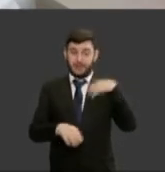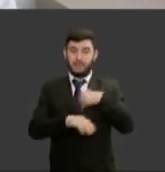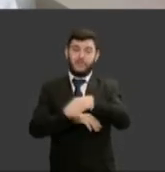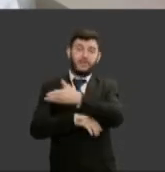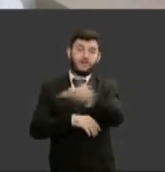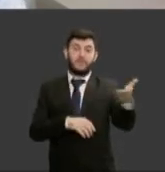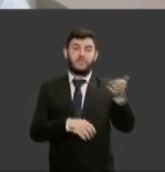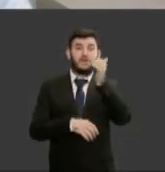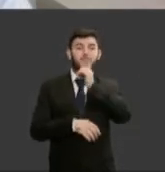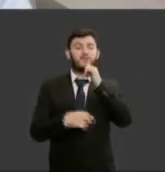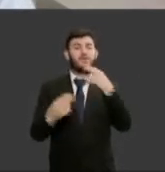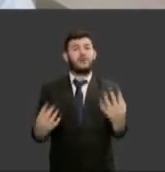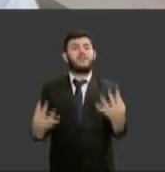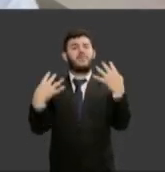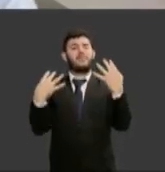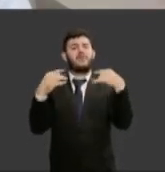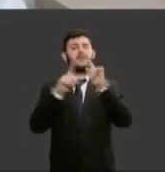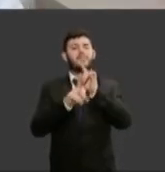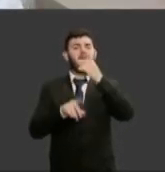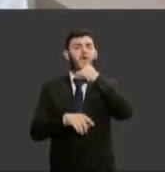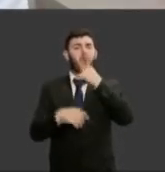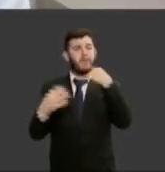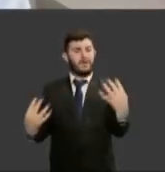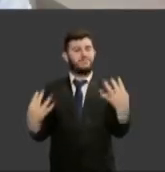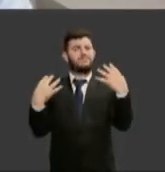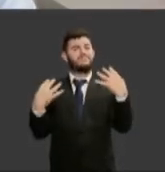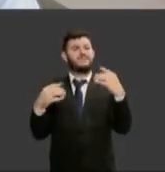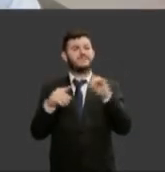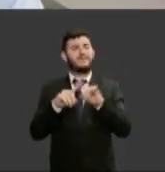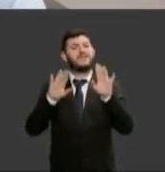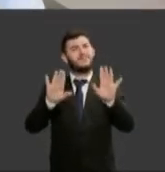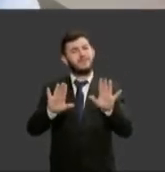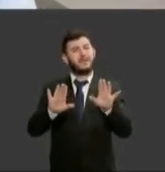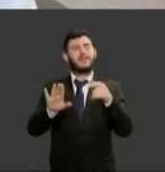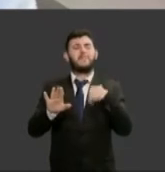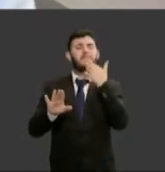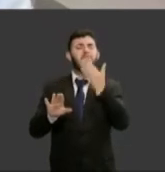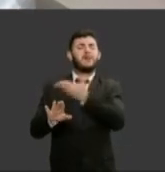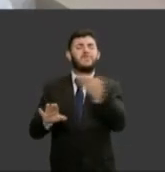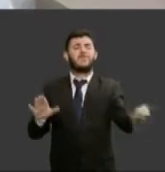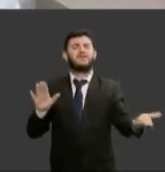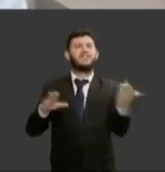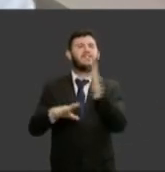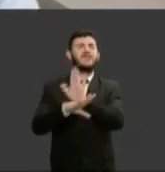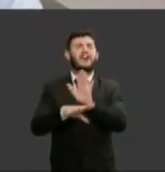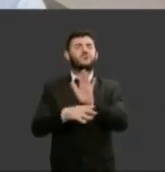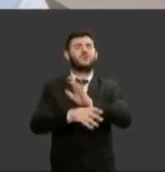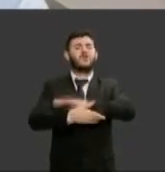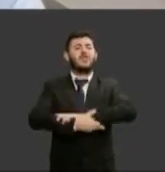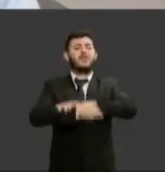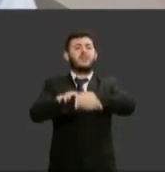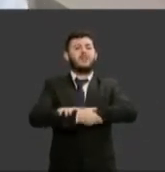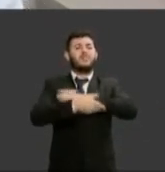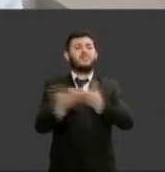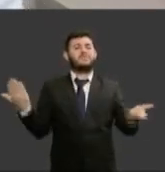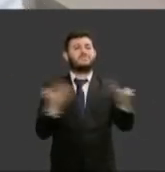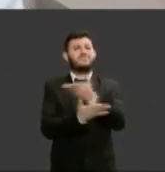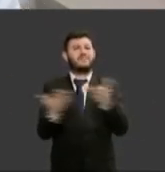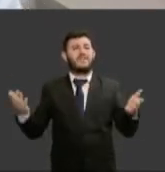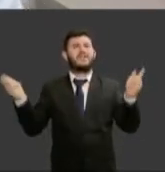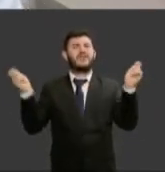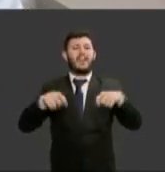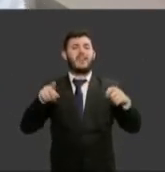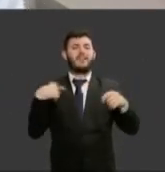estamos assistindo e homens é possível peçam ajuda se ajudem de mãos dadas nós podemos muito mais